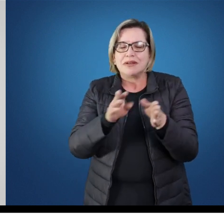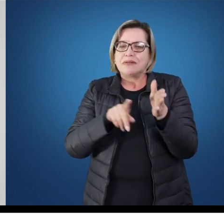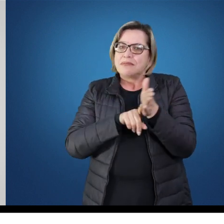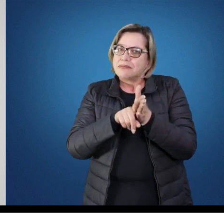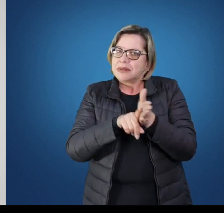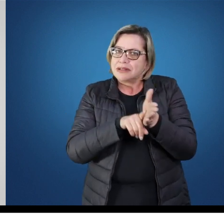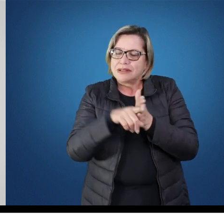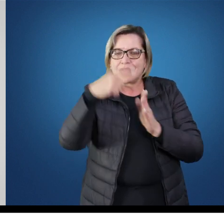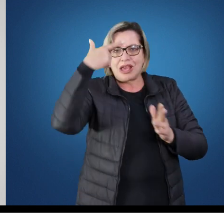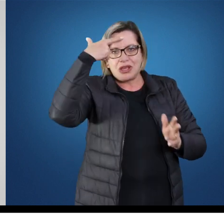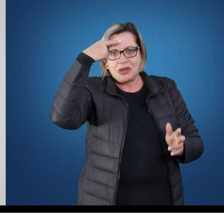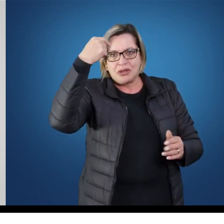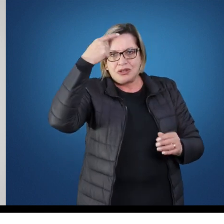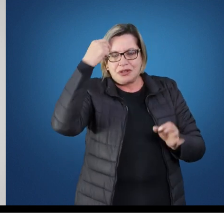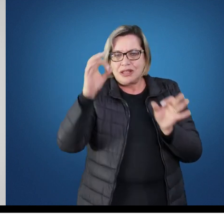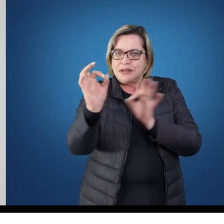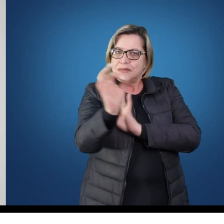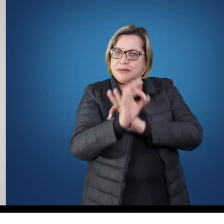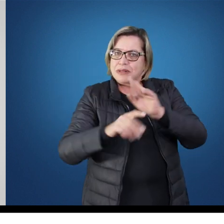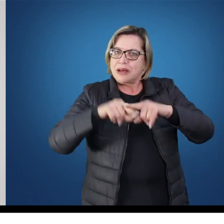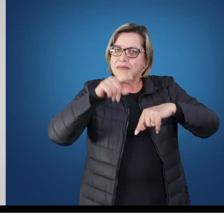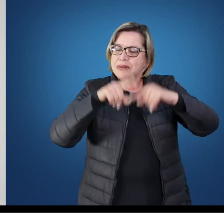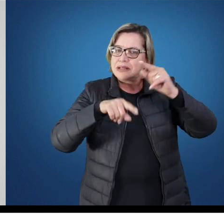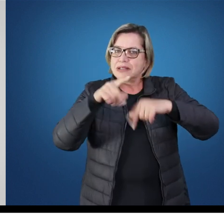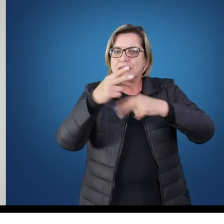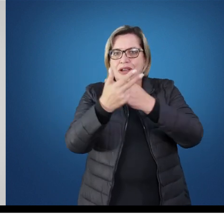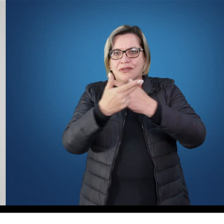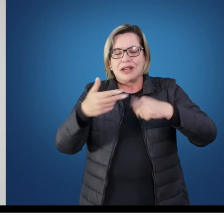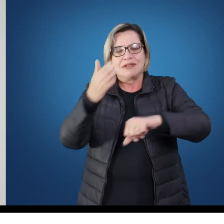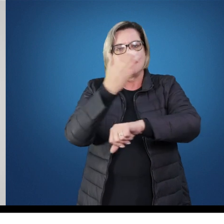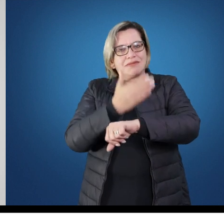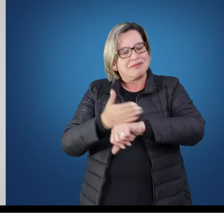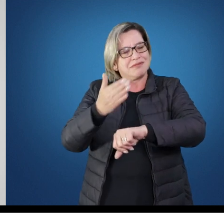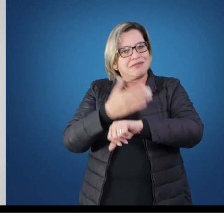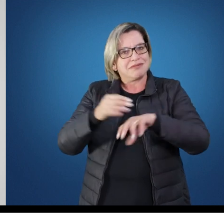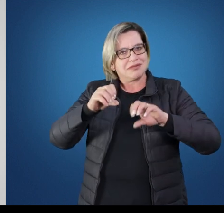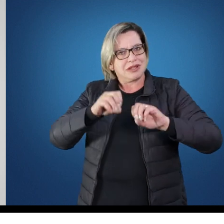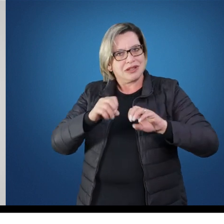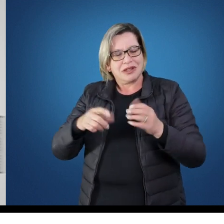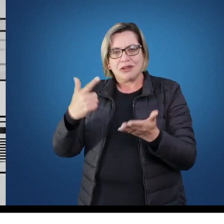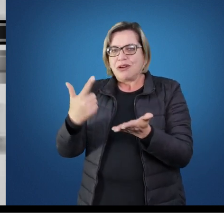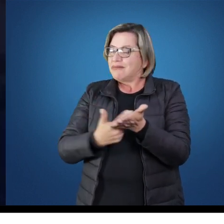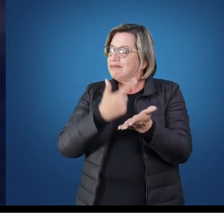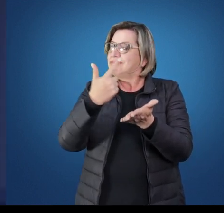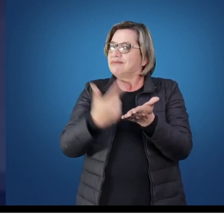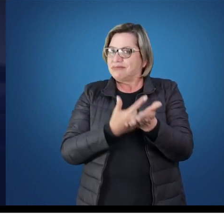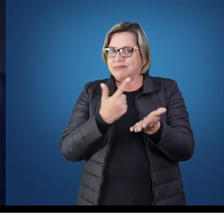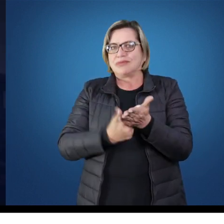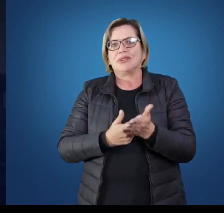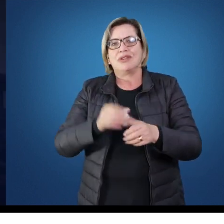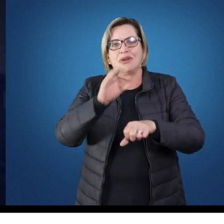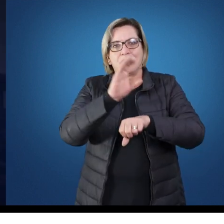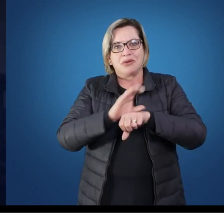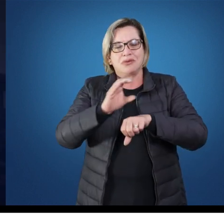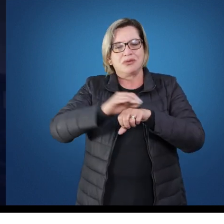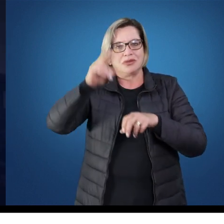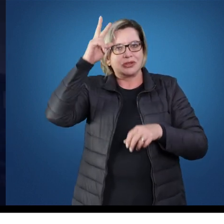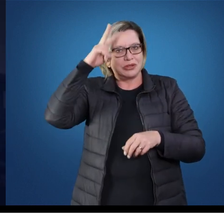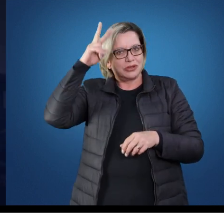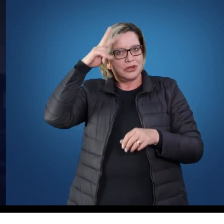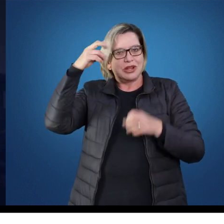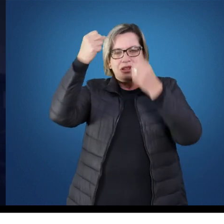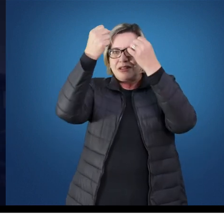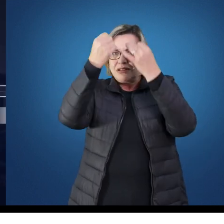pode ser pesquisador em universidades e preparar material didático para a prática de ensino, como livros e apostilas. O curso de História